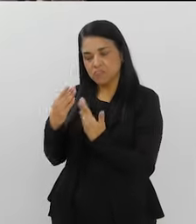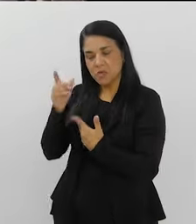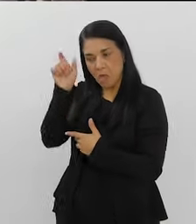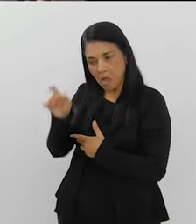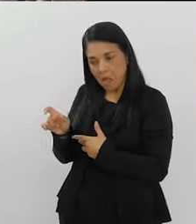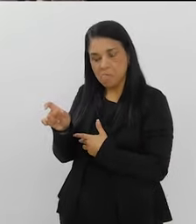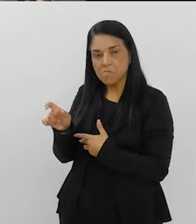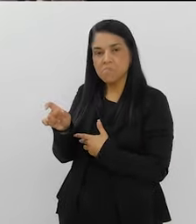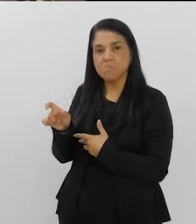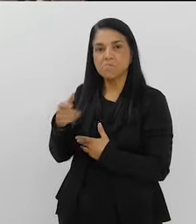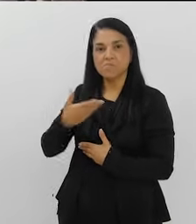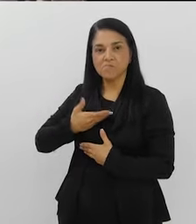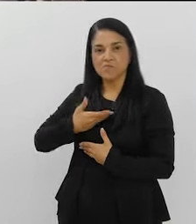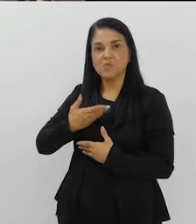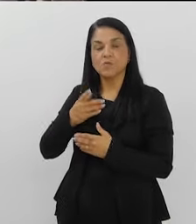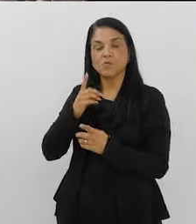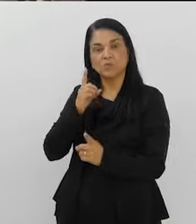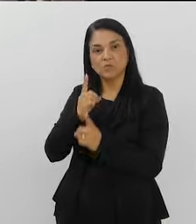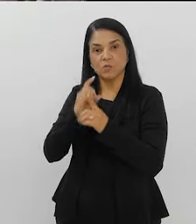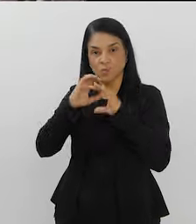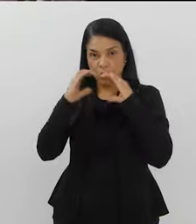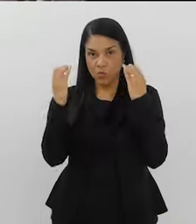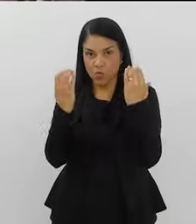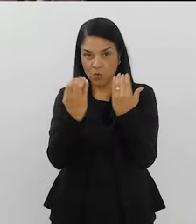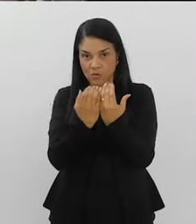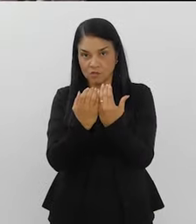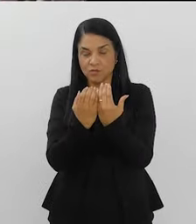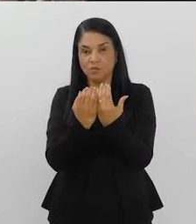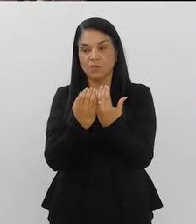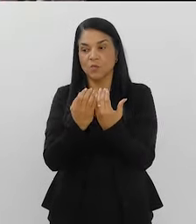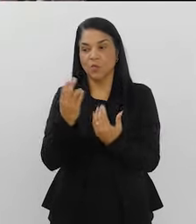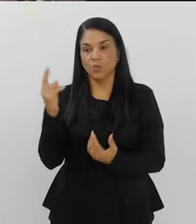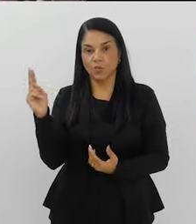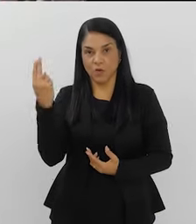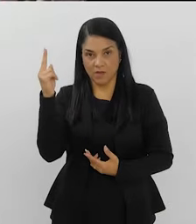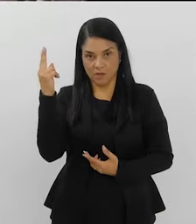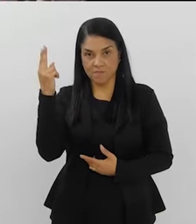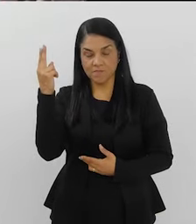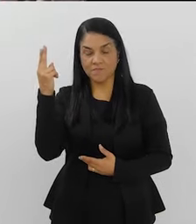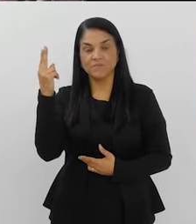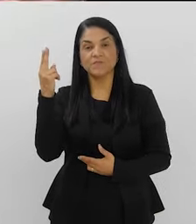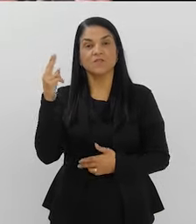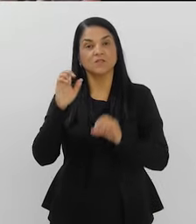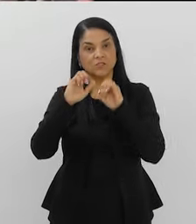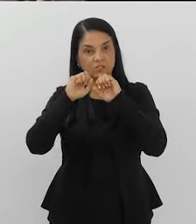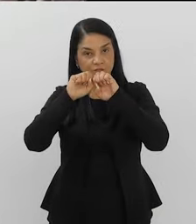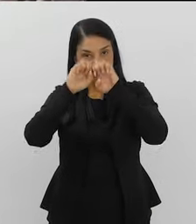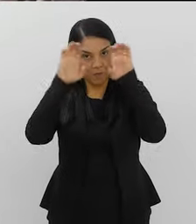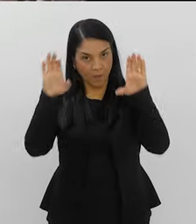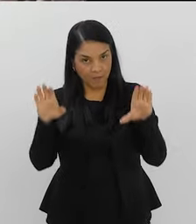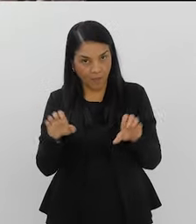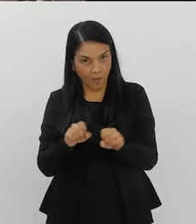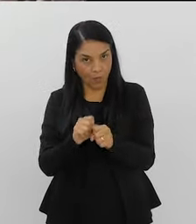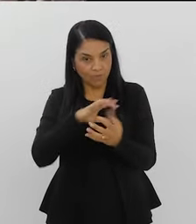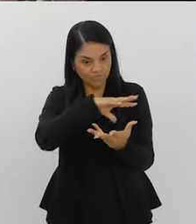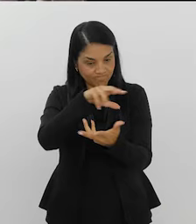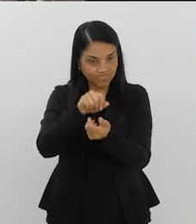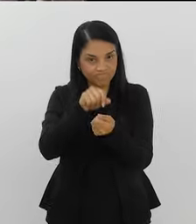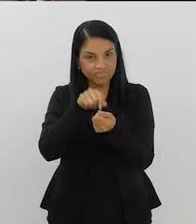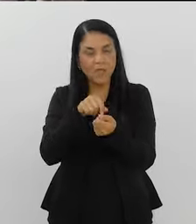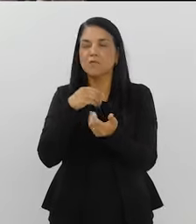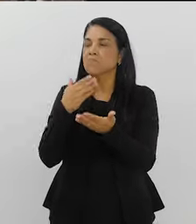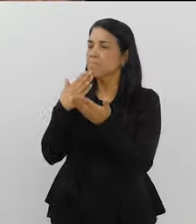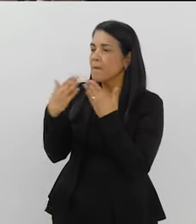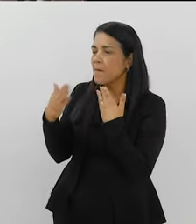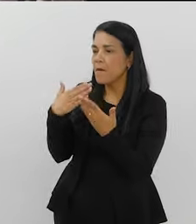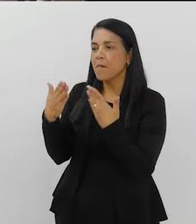congresso de química ambiental e toxicologia ambiental, e a gente começou a conversar sobre essa possibilidade. E aí ele falou que